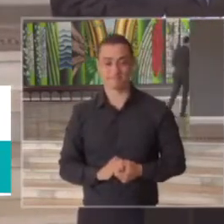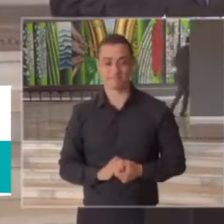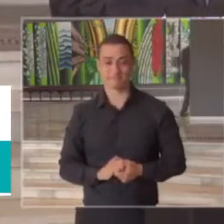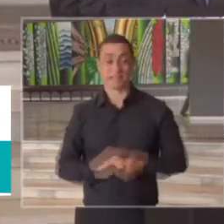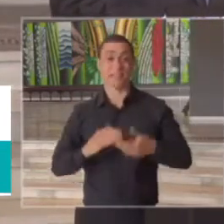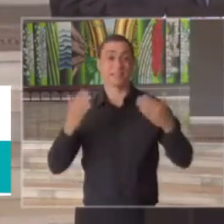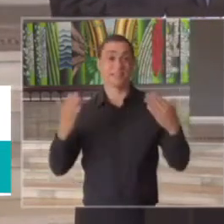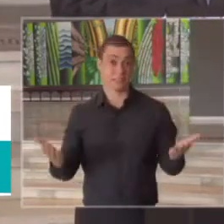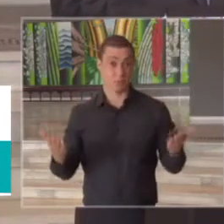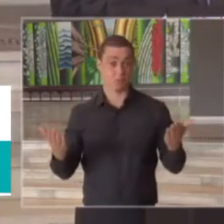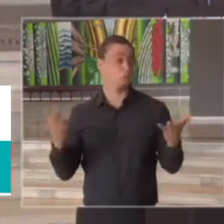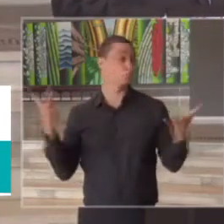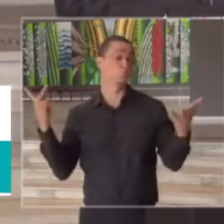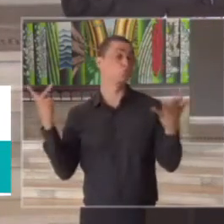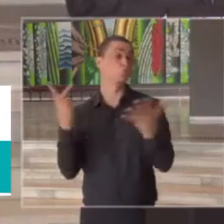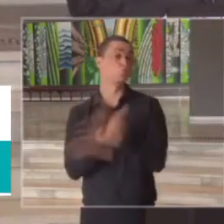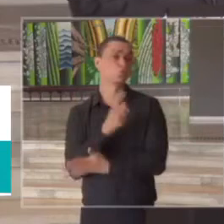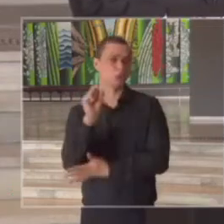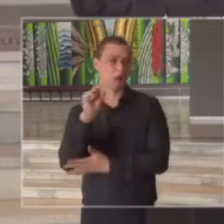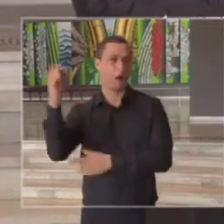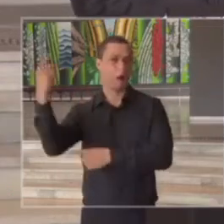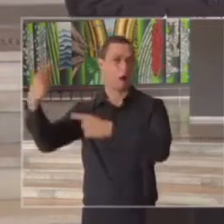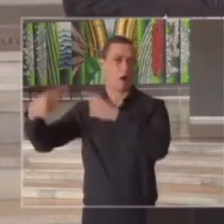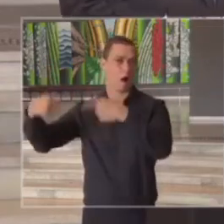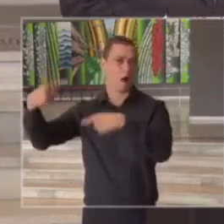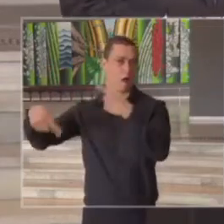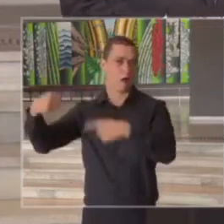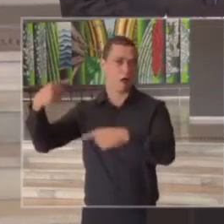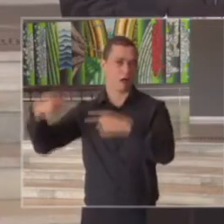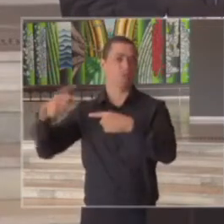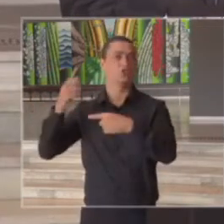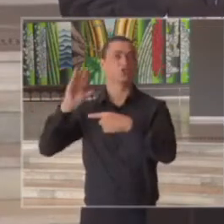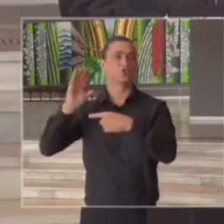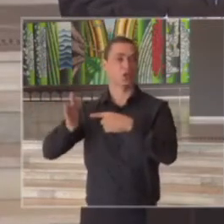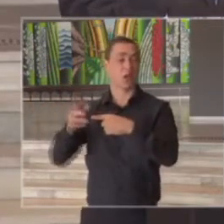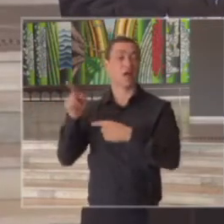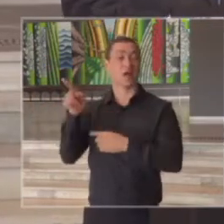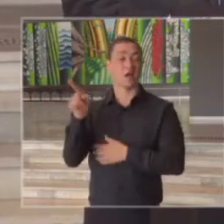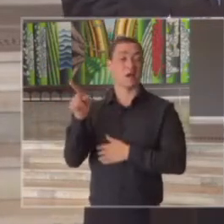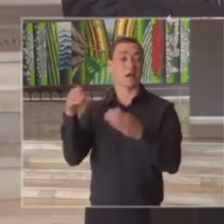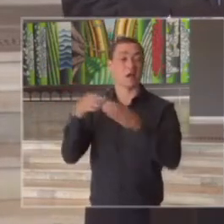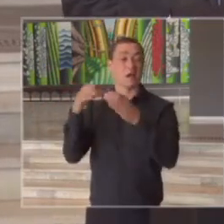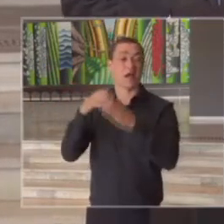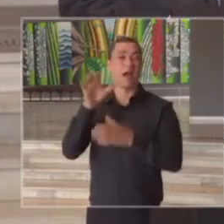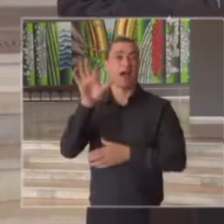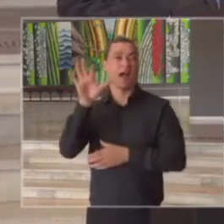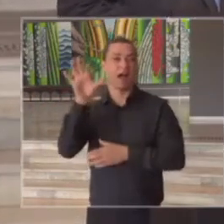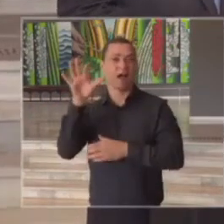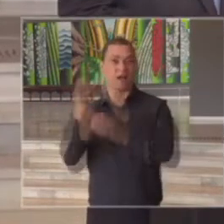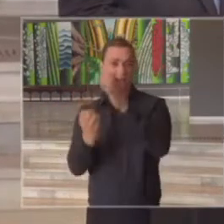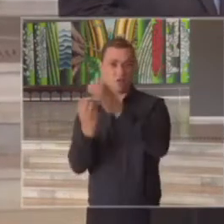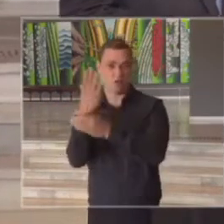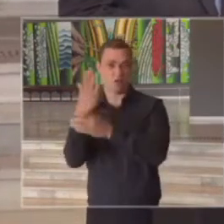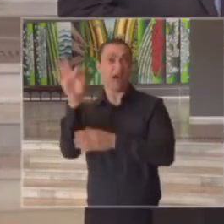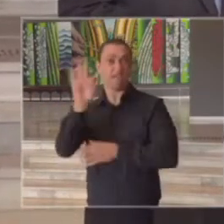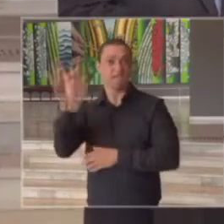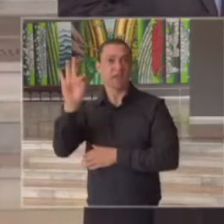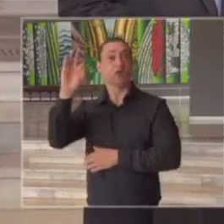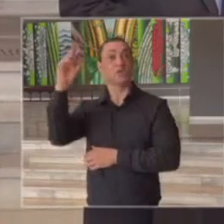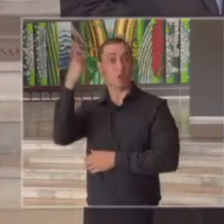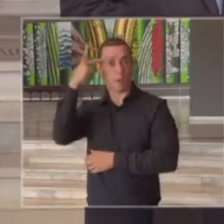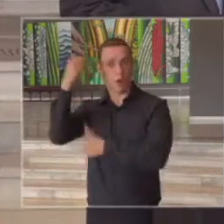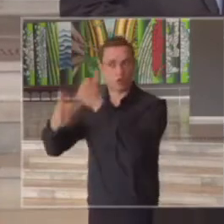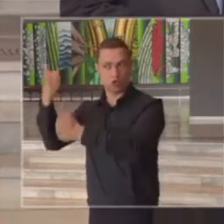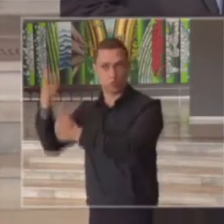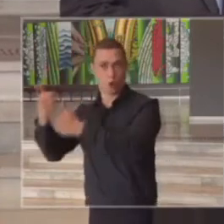ocorreu uma discussão por parte da da Federação Paulista de Futebol com os clubes